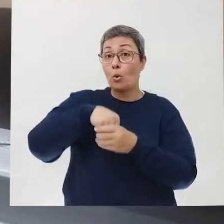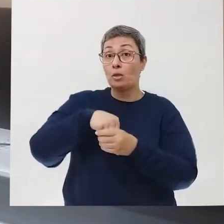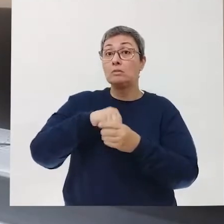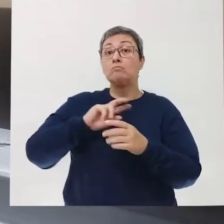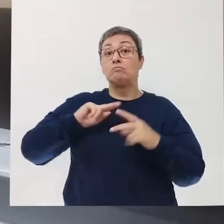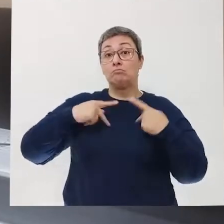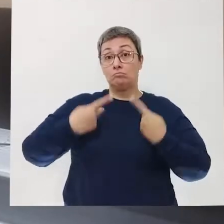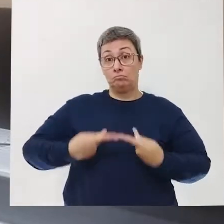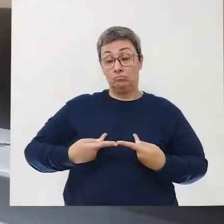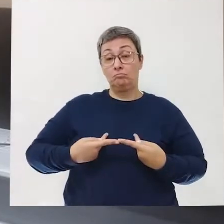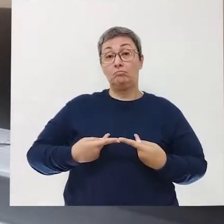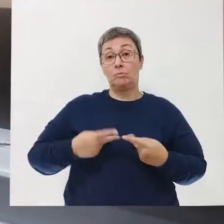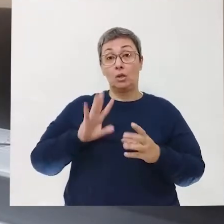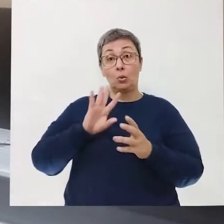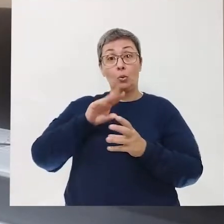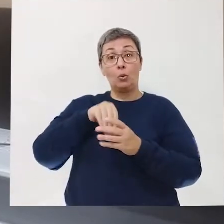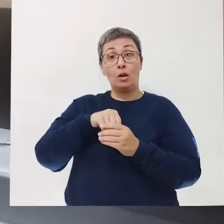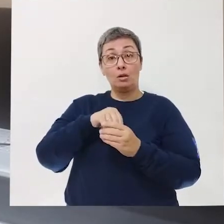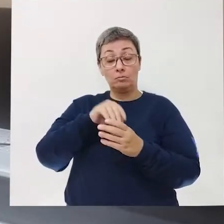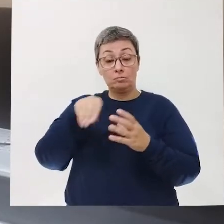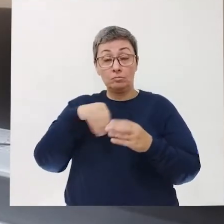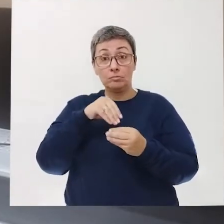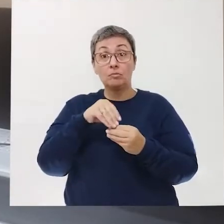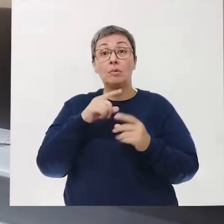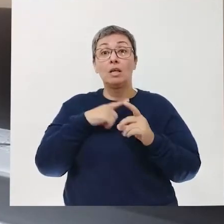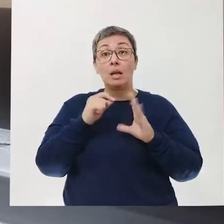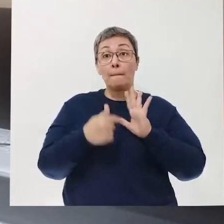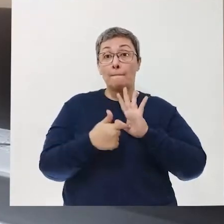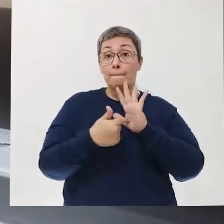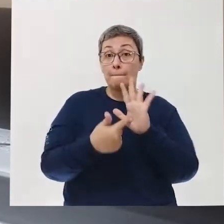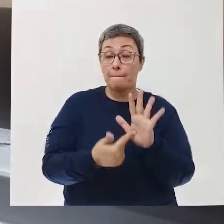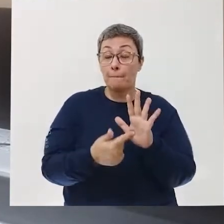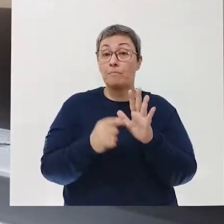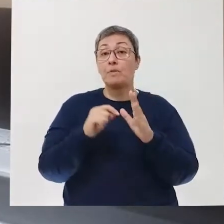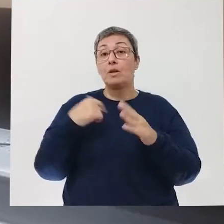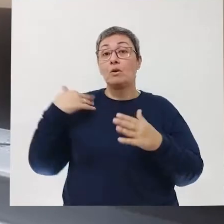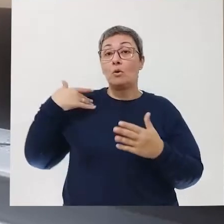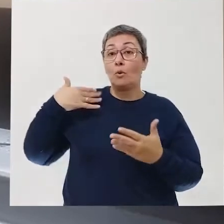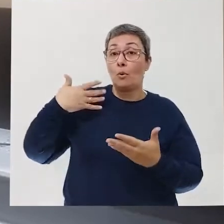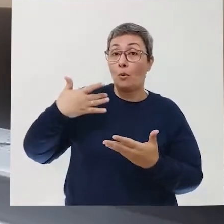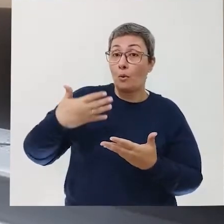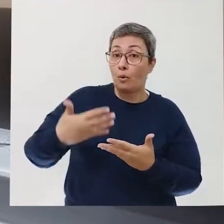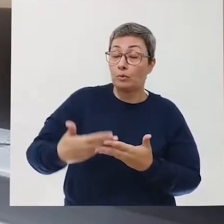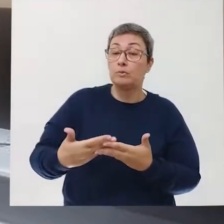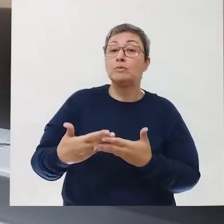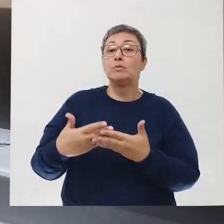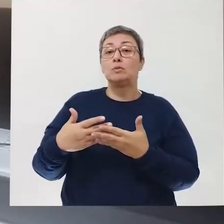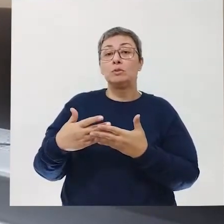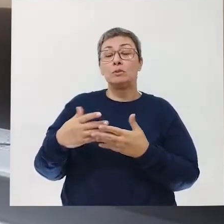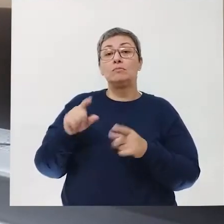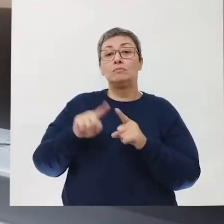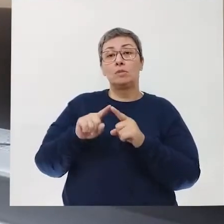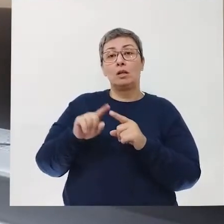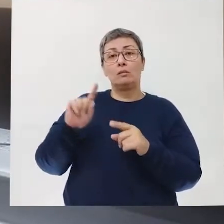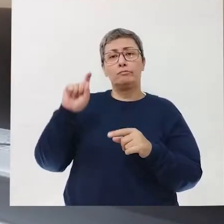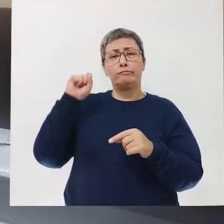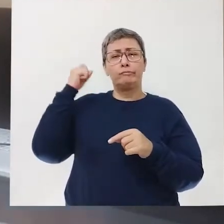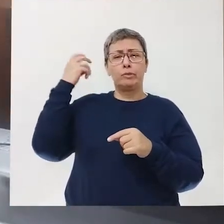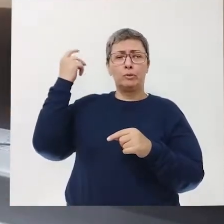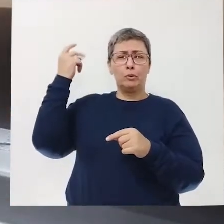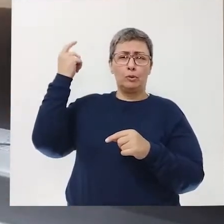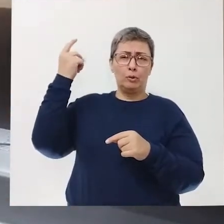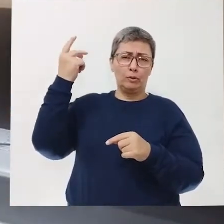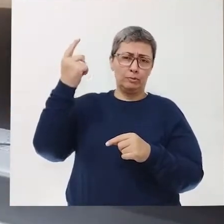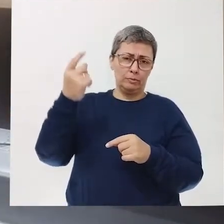seres humanos, tá? E são expostas desde os tempos primórdios da humanidade.